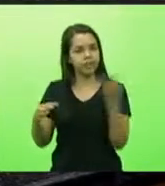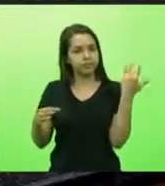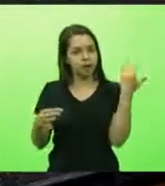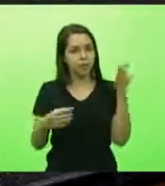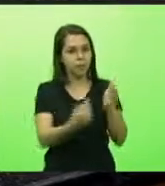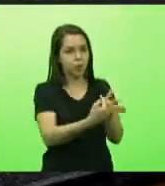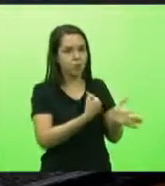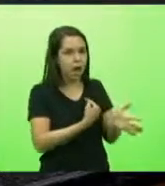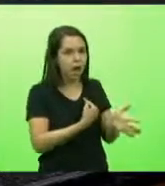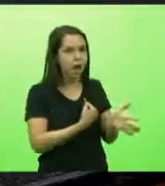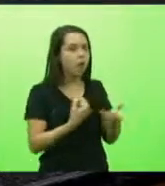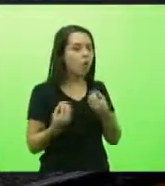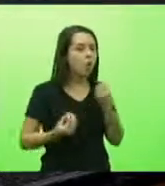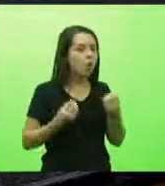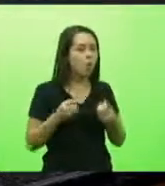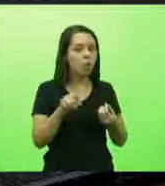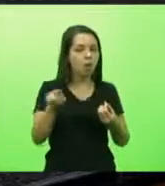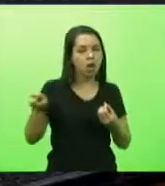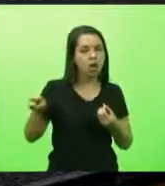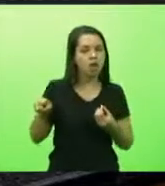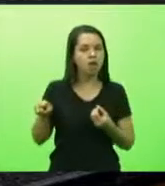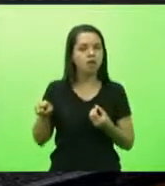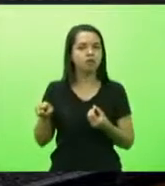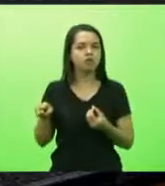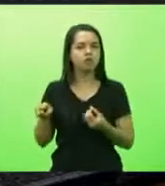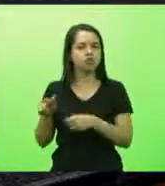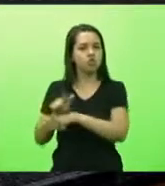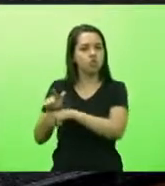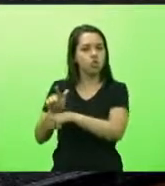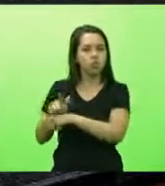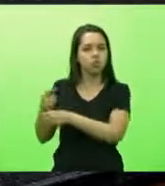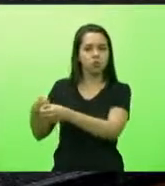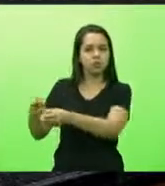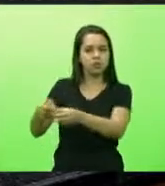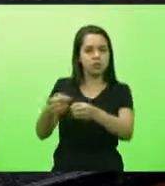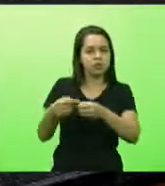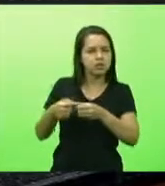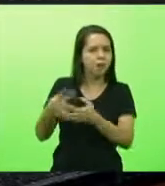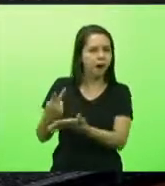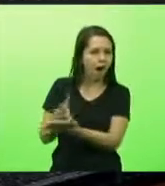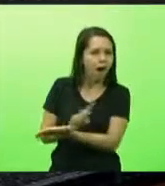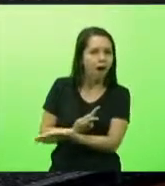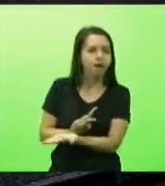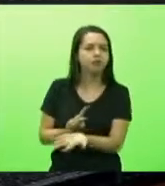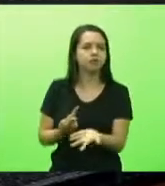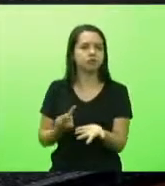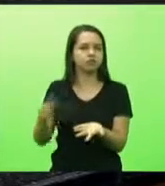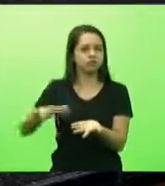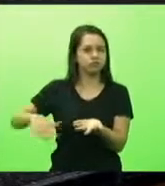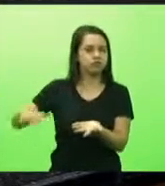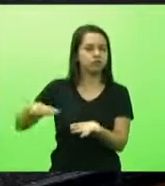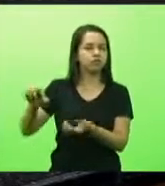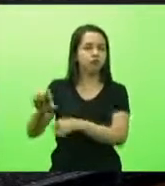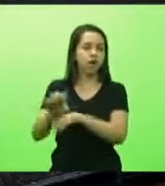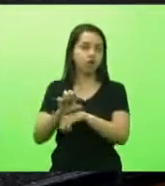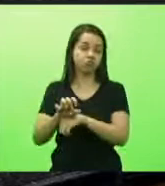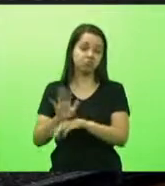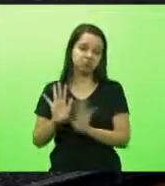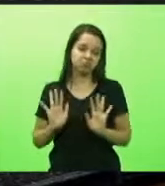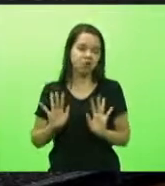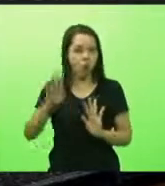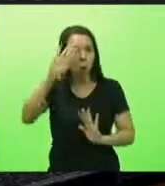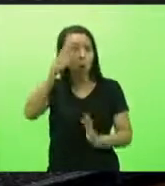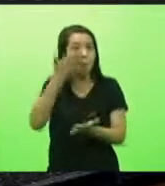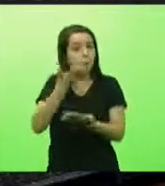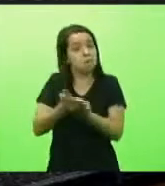gestores, nível de município e de Estado, a gente tem que confiar nas